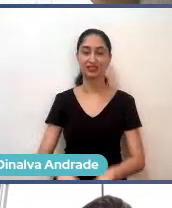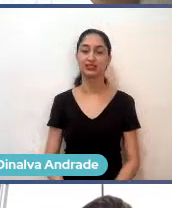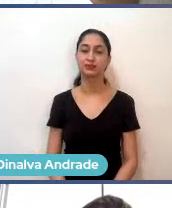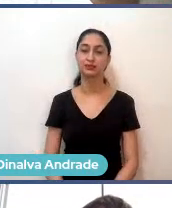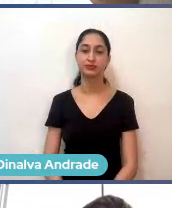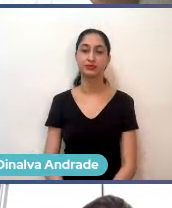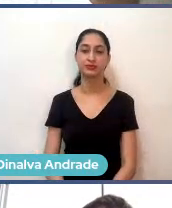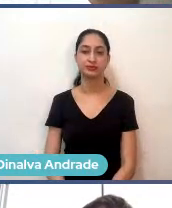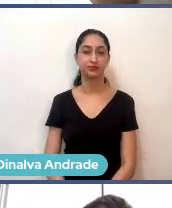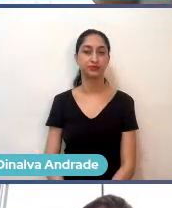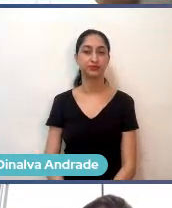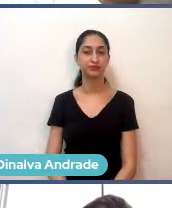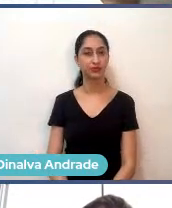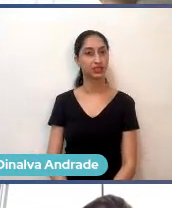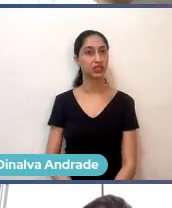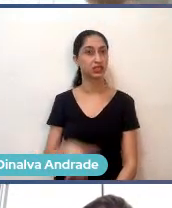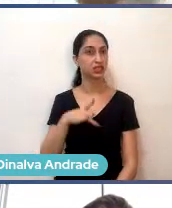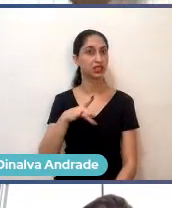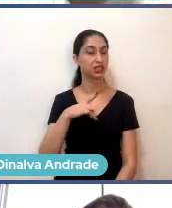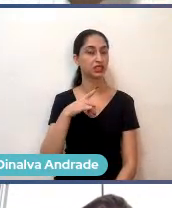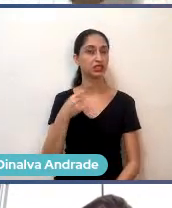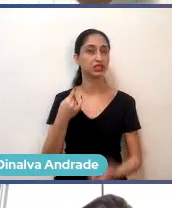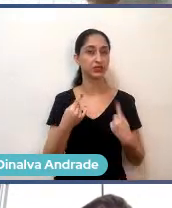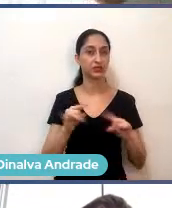desafio constante, liderar.